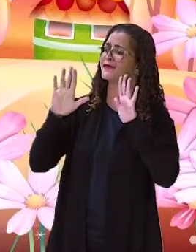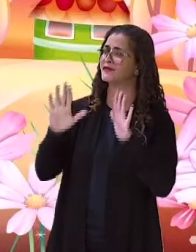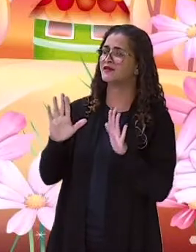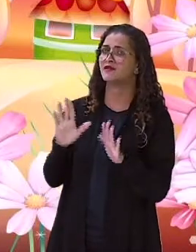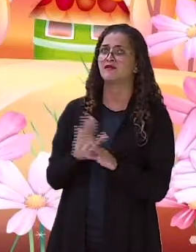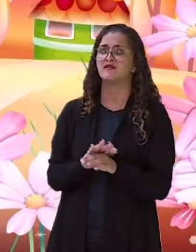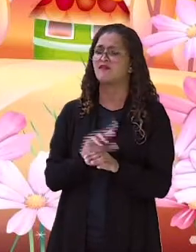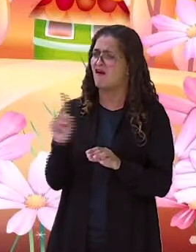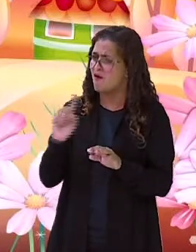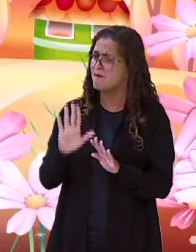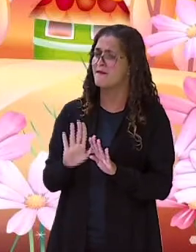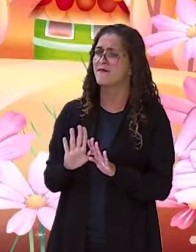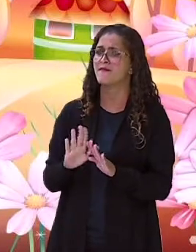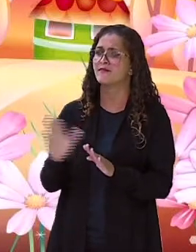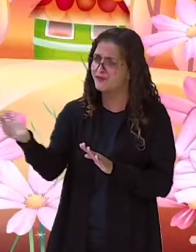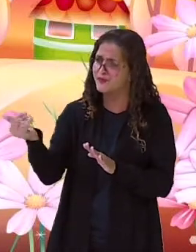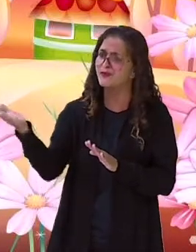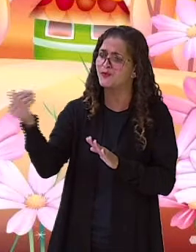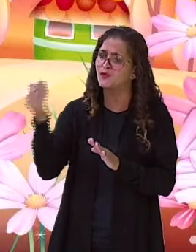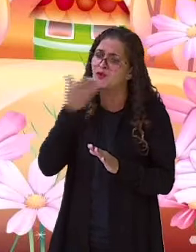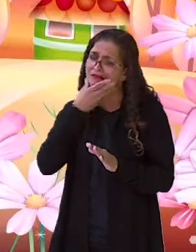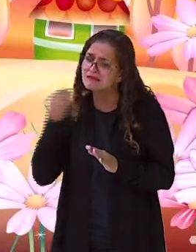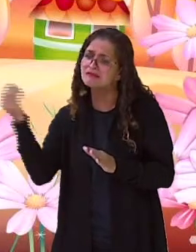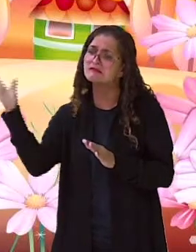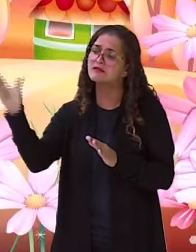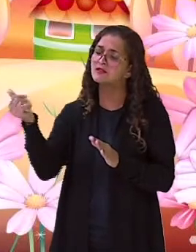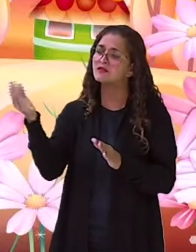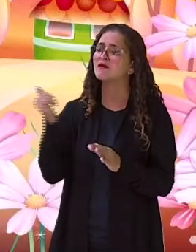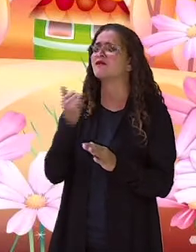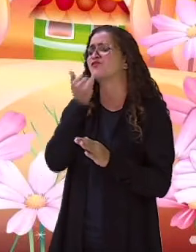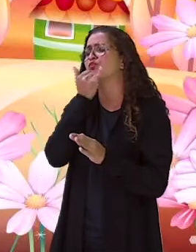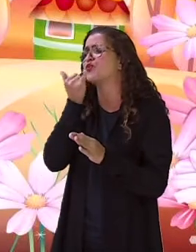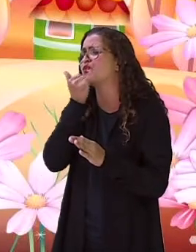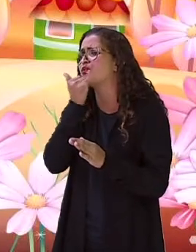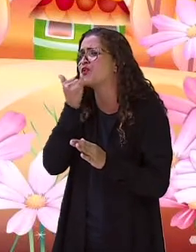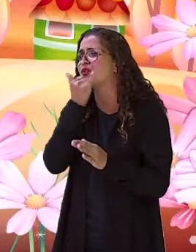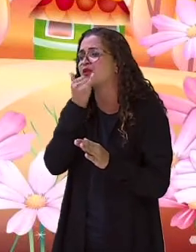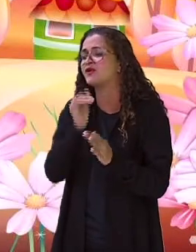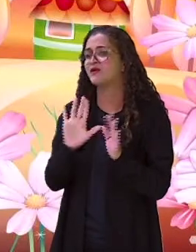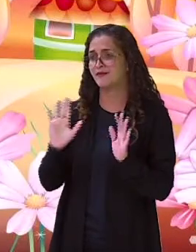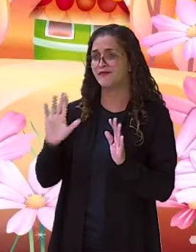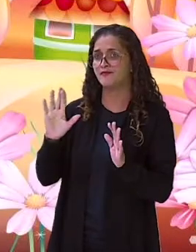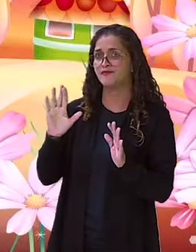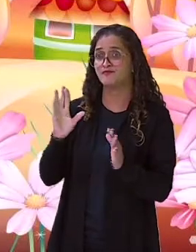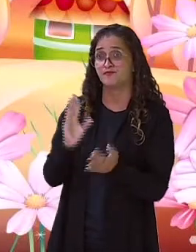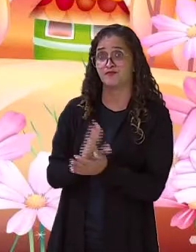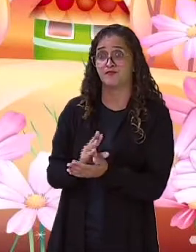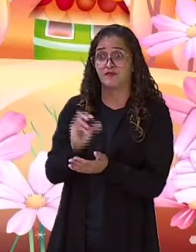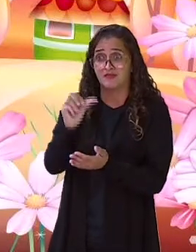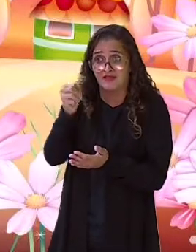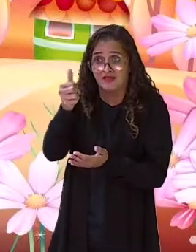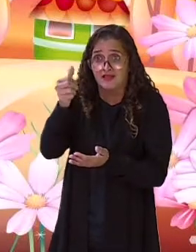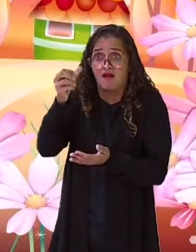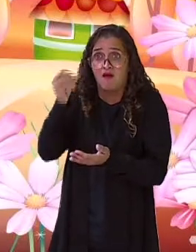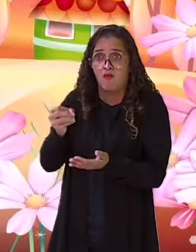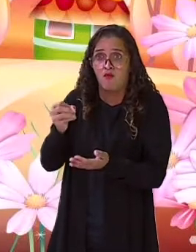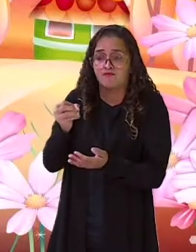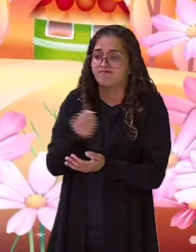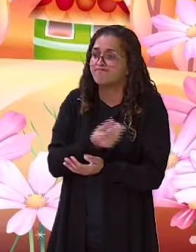não fez problema. Chamou o homem, pediu desculpas e deu a ele dez moedas de ouro.